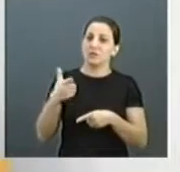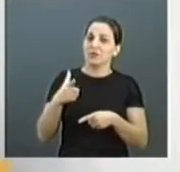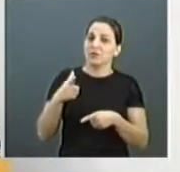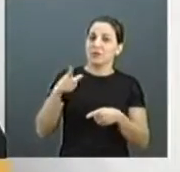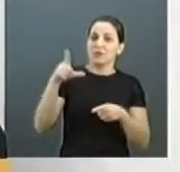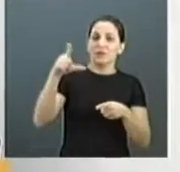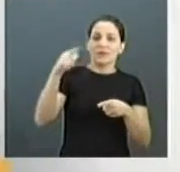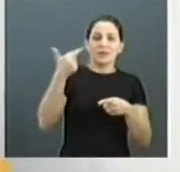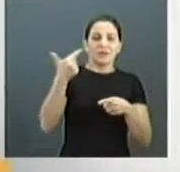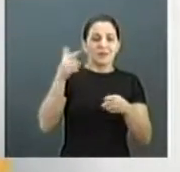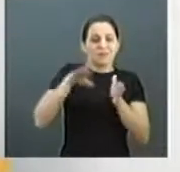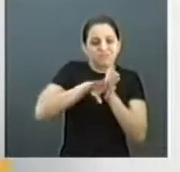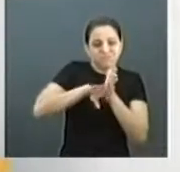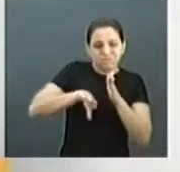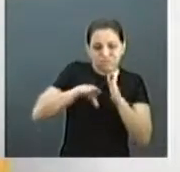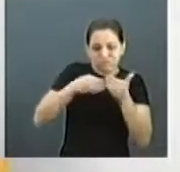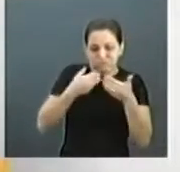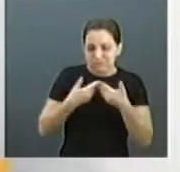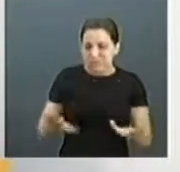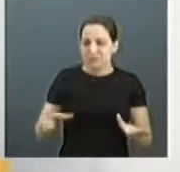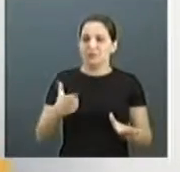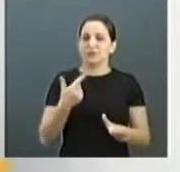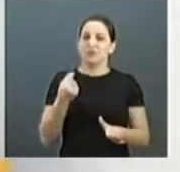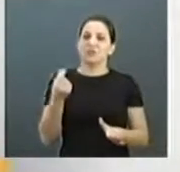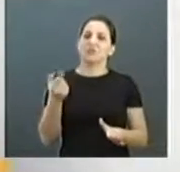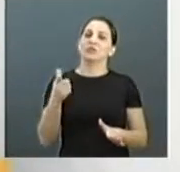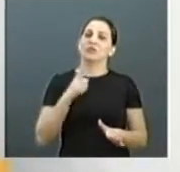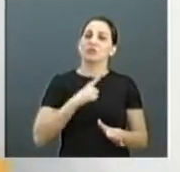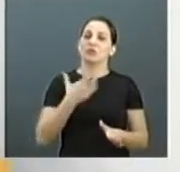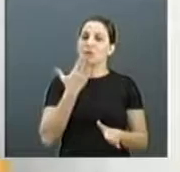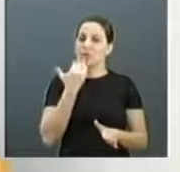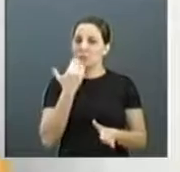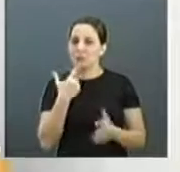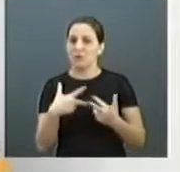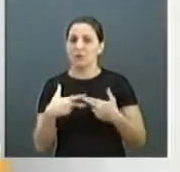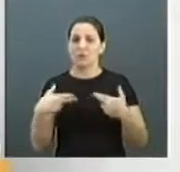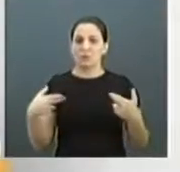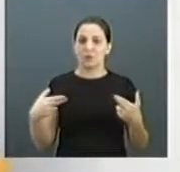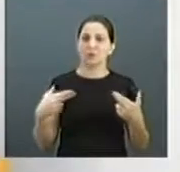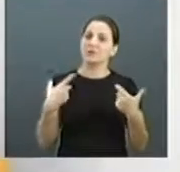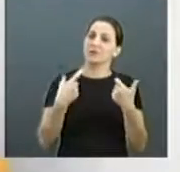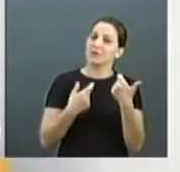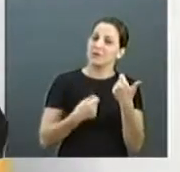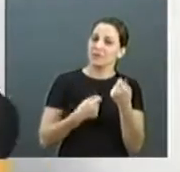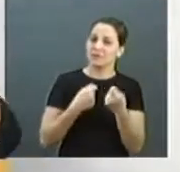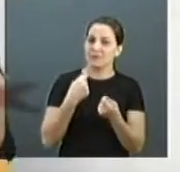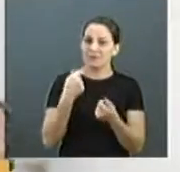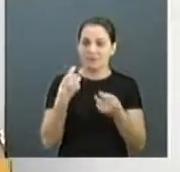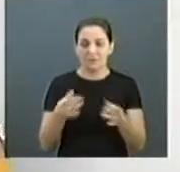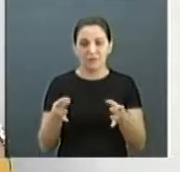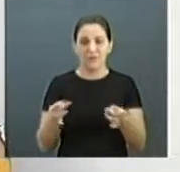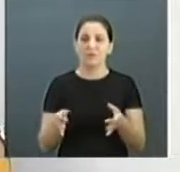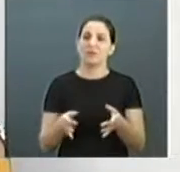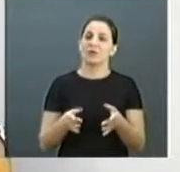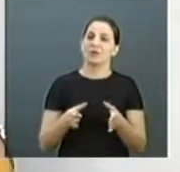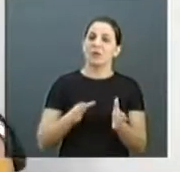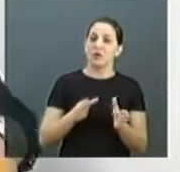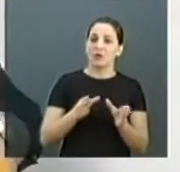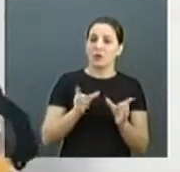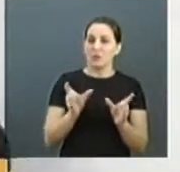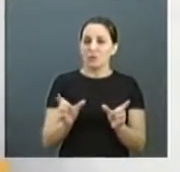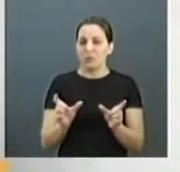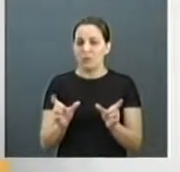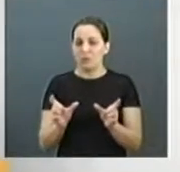prejuízo grande porque tinha produto ainda ali, tinha comida ali ainda que precisaria ser comercializada, uma parte foi mandada para o